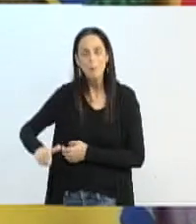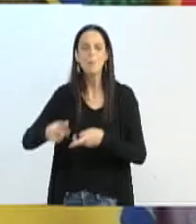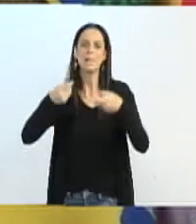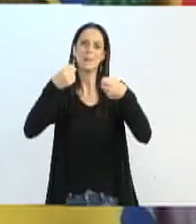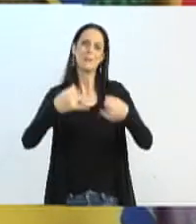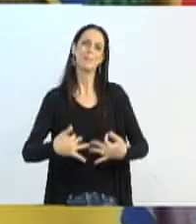senhores.